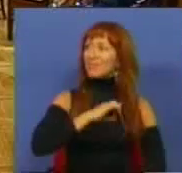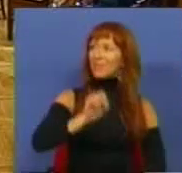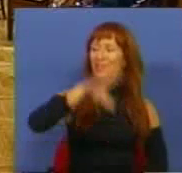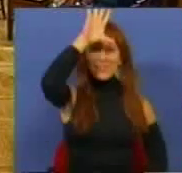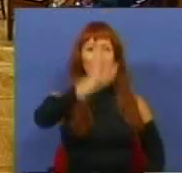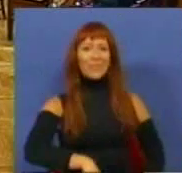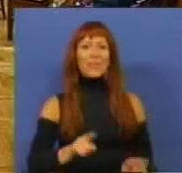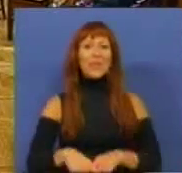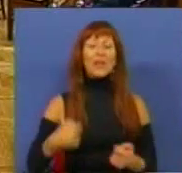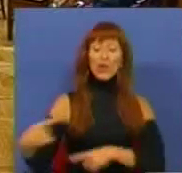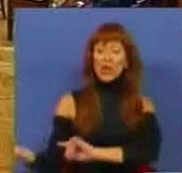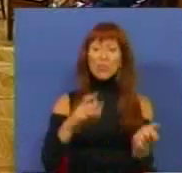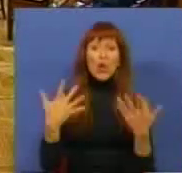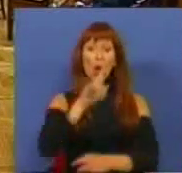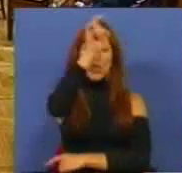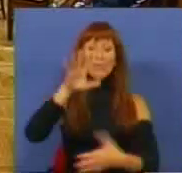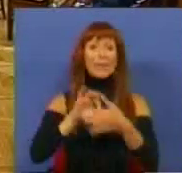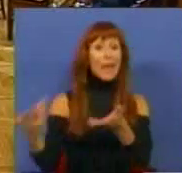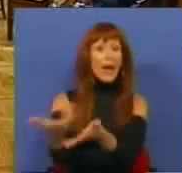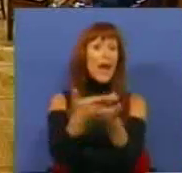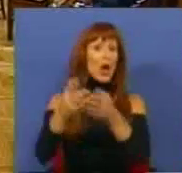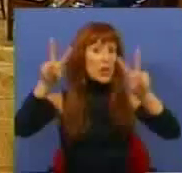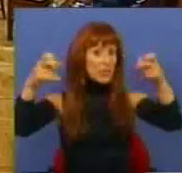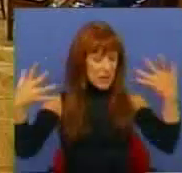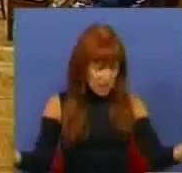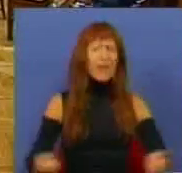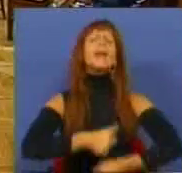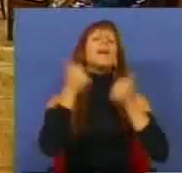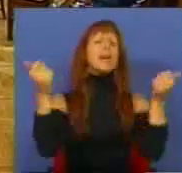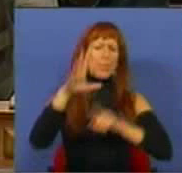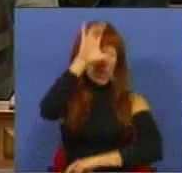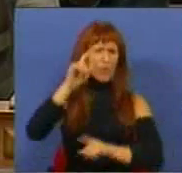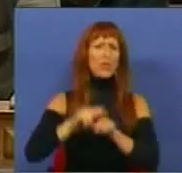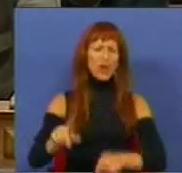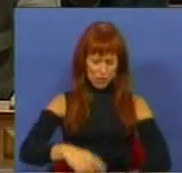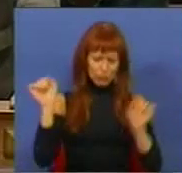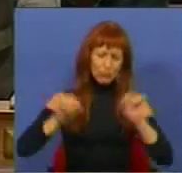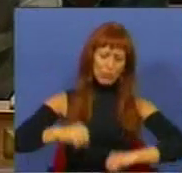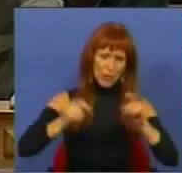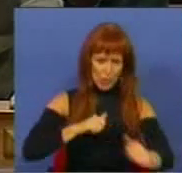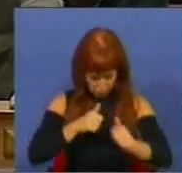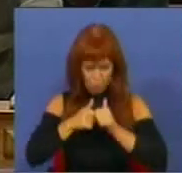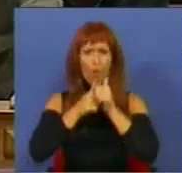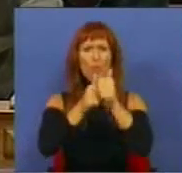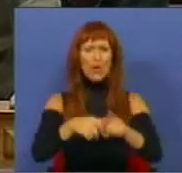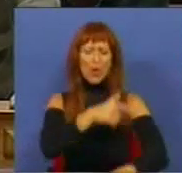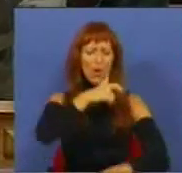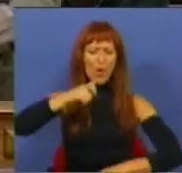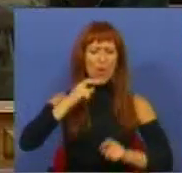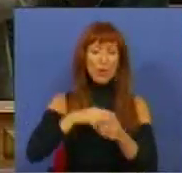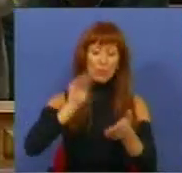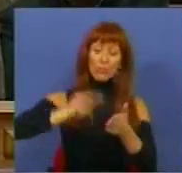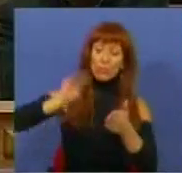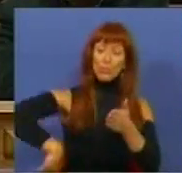Primeiro-Ministro, discutimos hoje questões de economia e ainda bem que o Governo confirma que cumprirá o compromisso